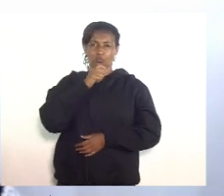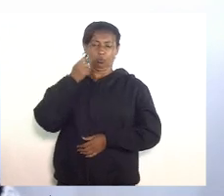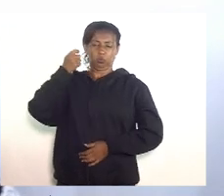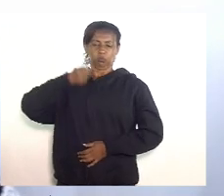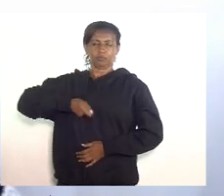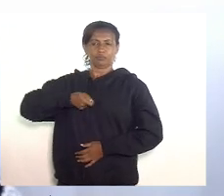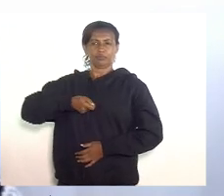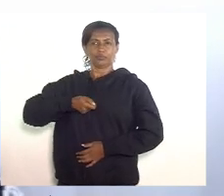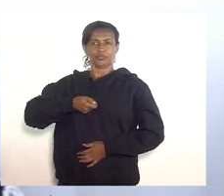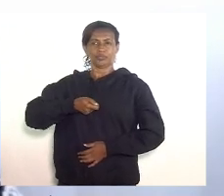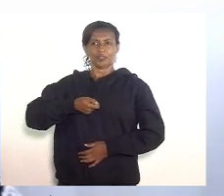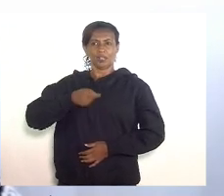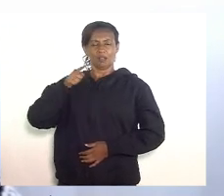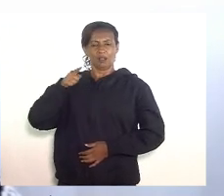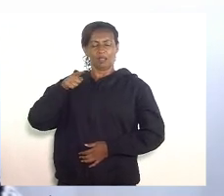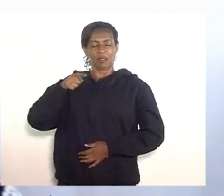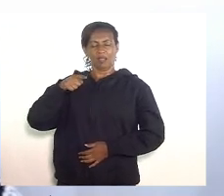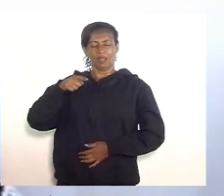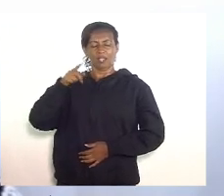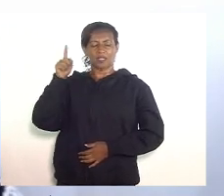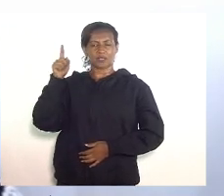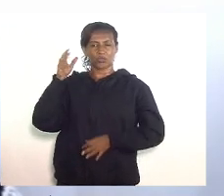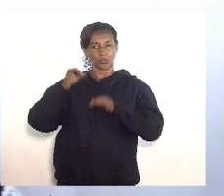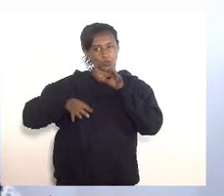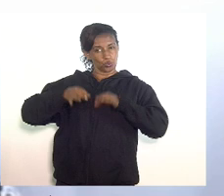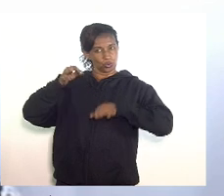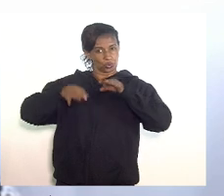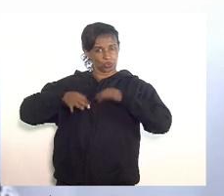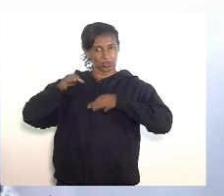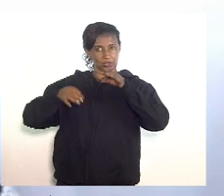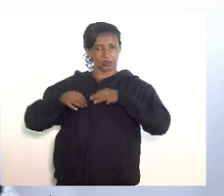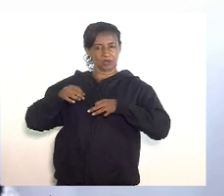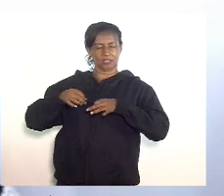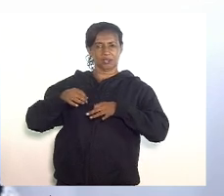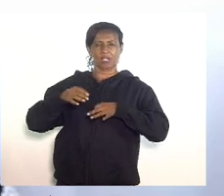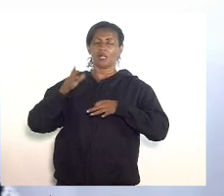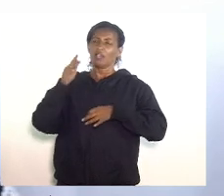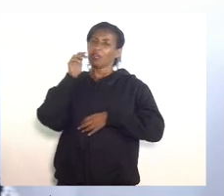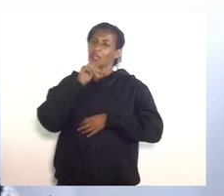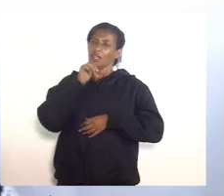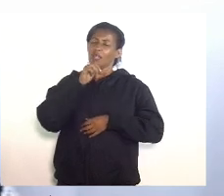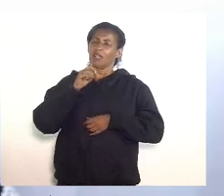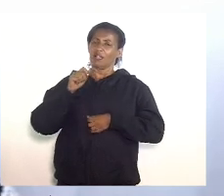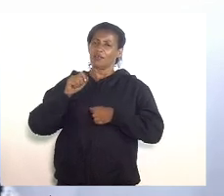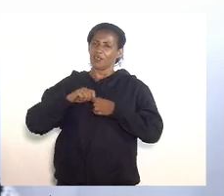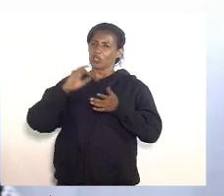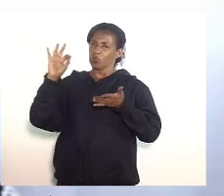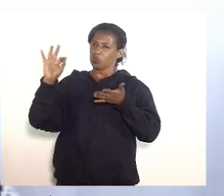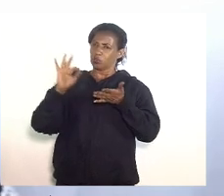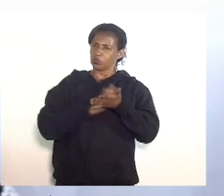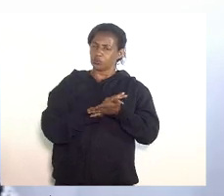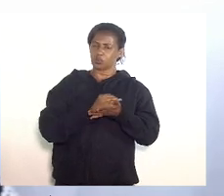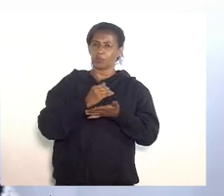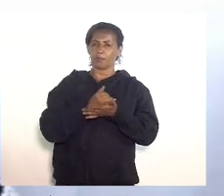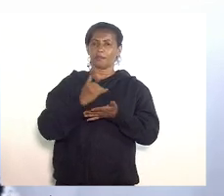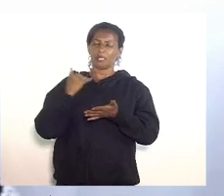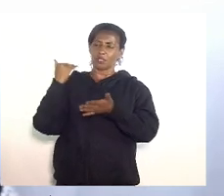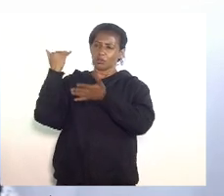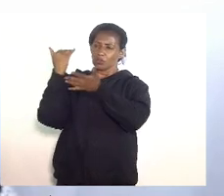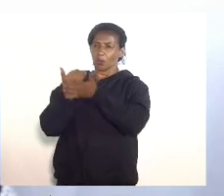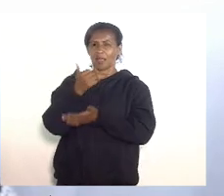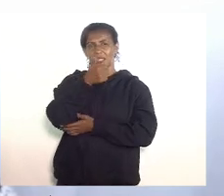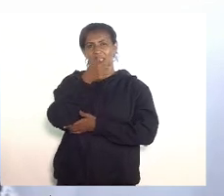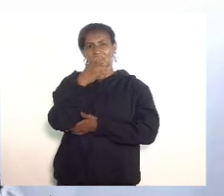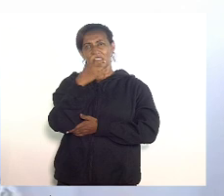da fazenda federal fez aí a notificação para que nos próximos